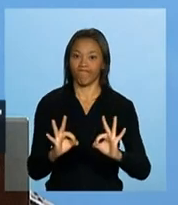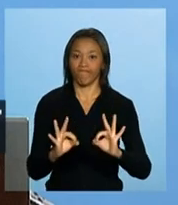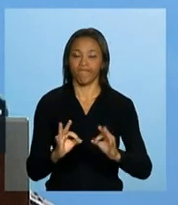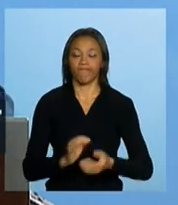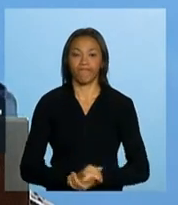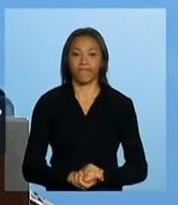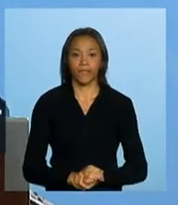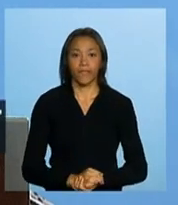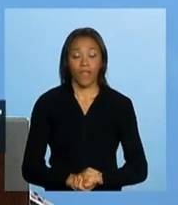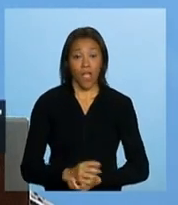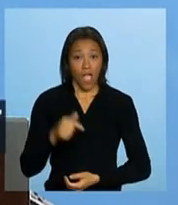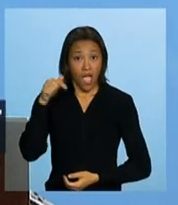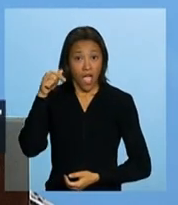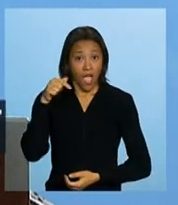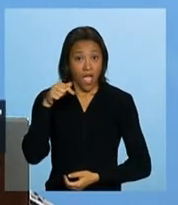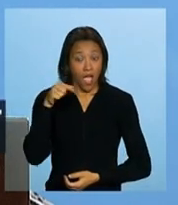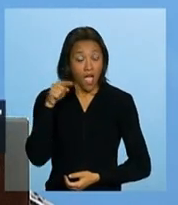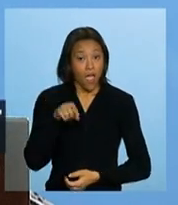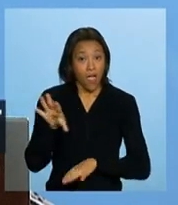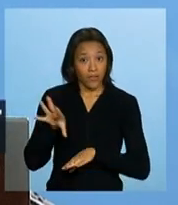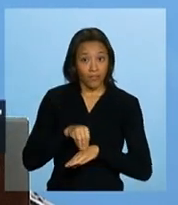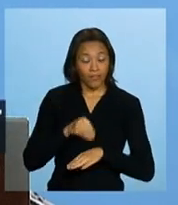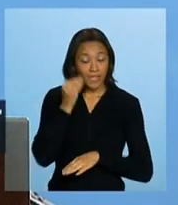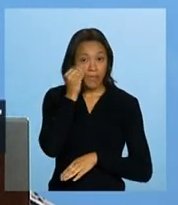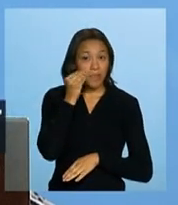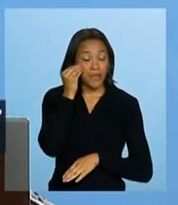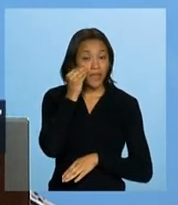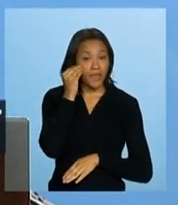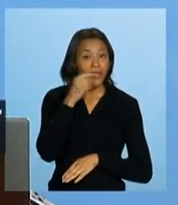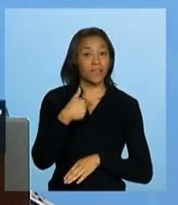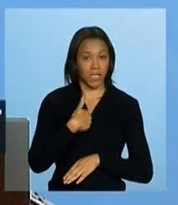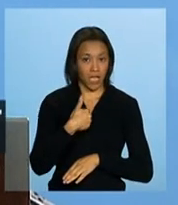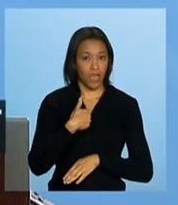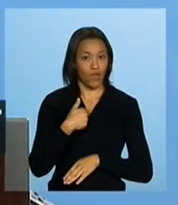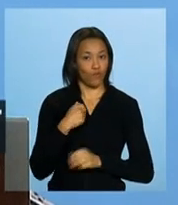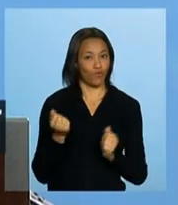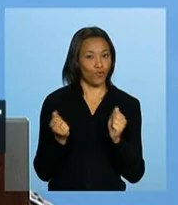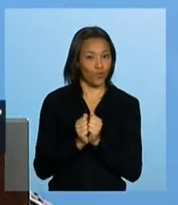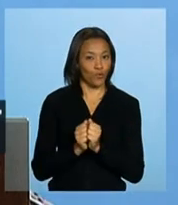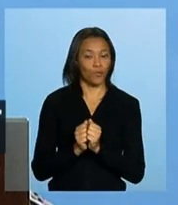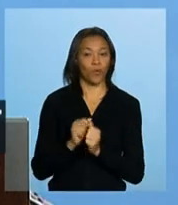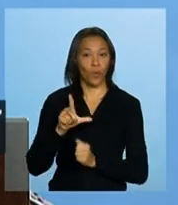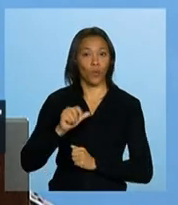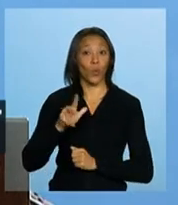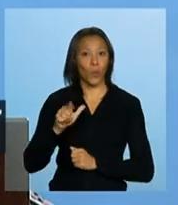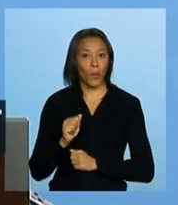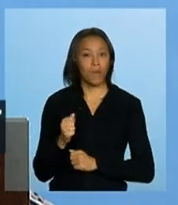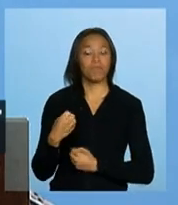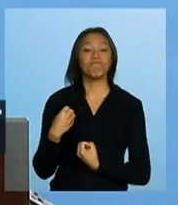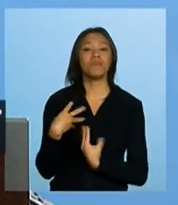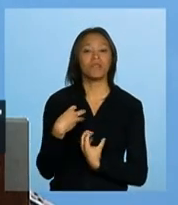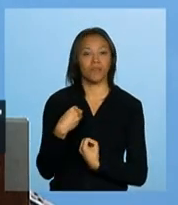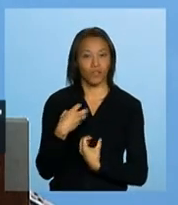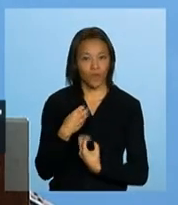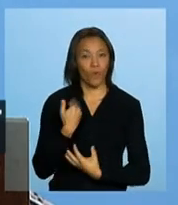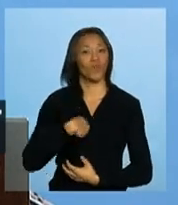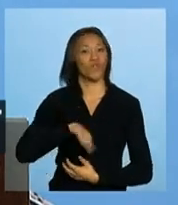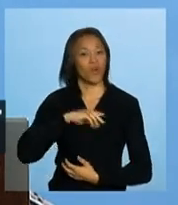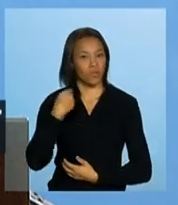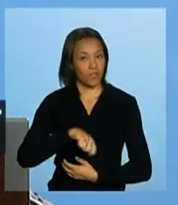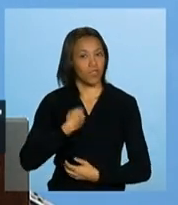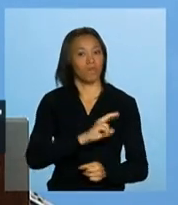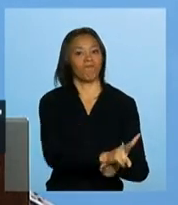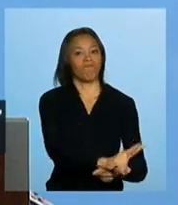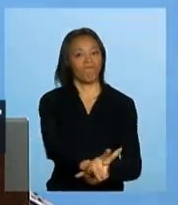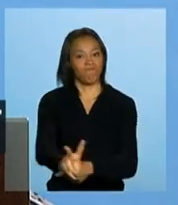E essa experiência que eu tive junto com ele me ensinou que a gente tem de fiscalizar.